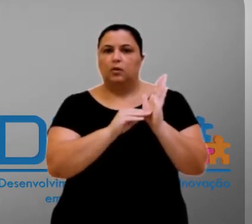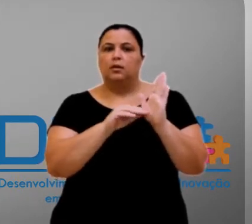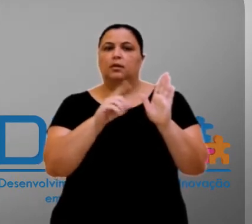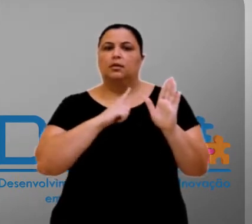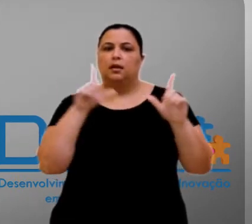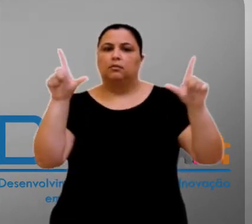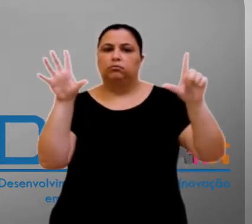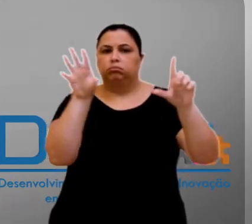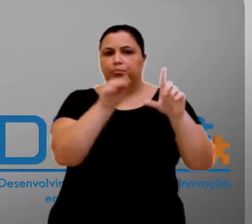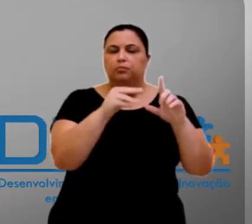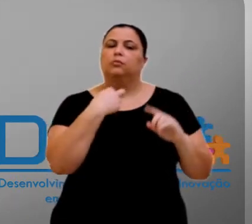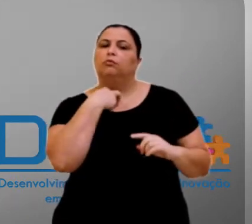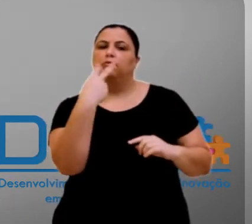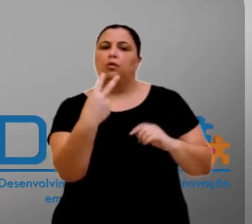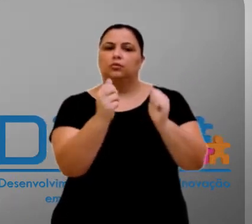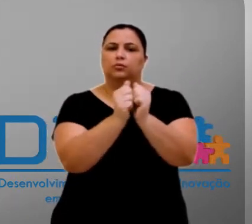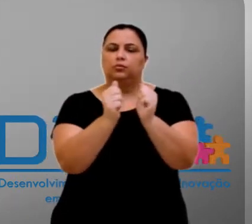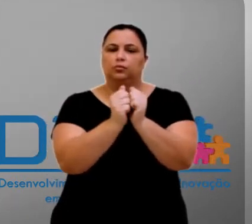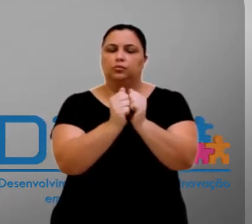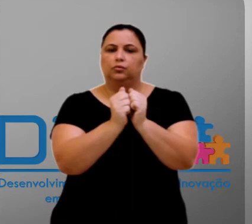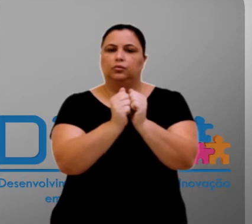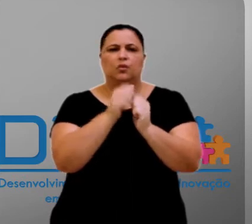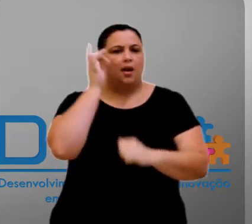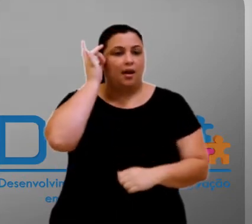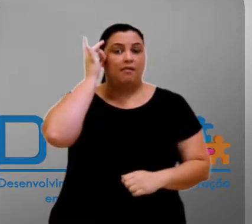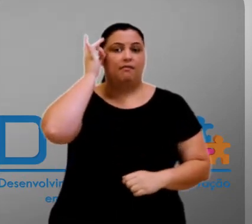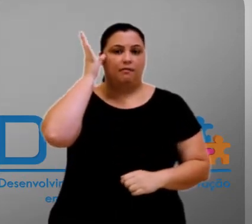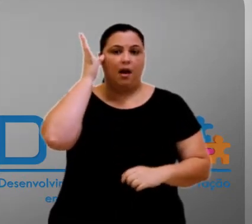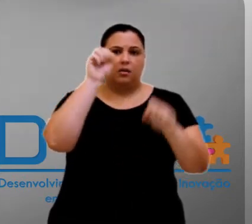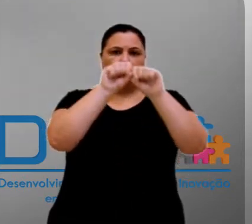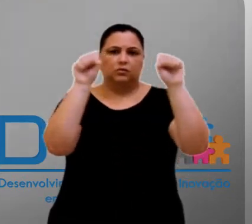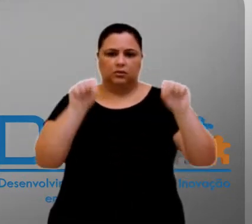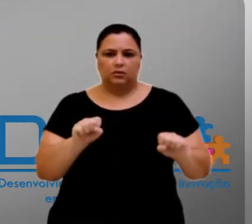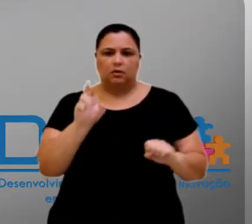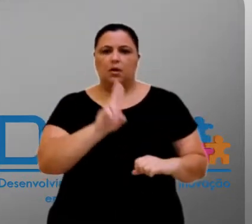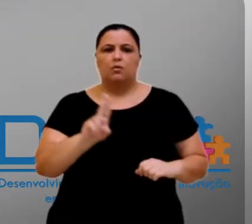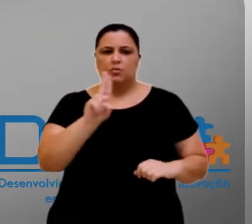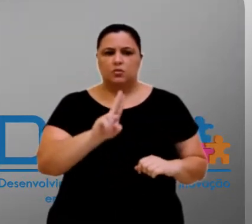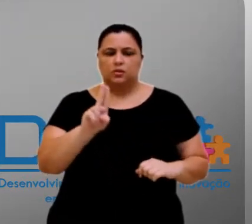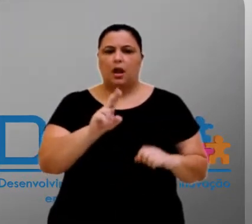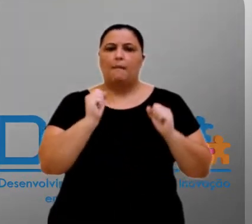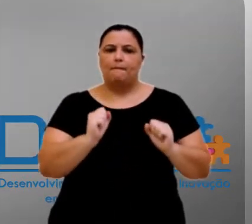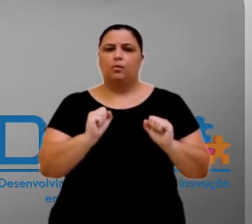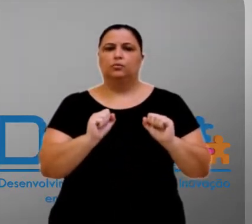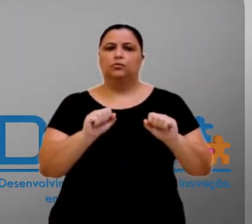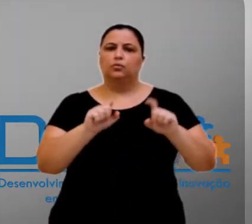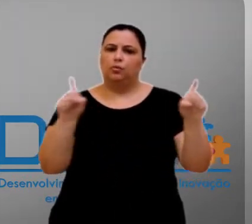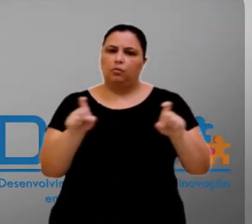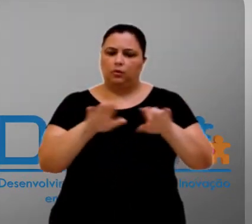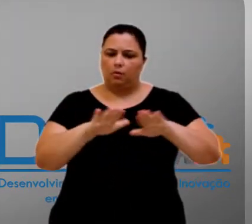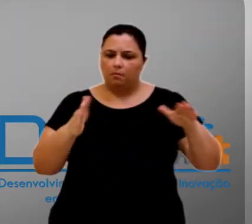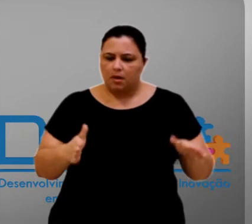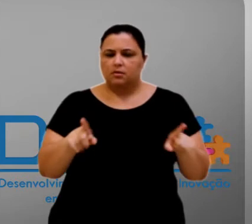sintetizador de voz. O sistema é versátil e pode ser utilizado em computadores de mesa e